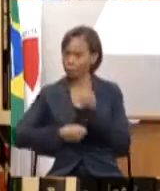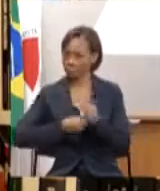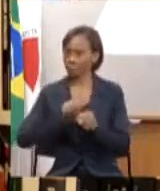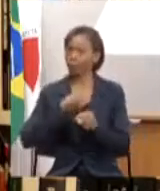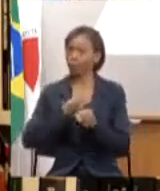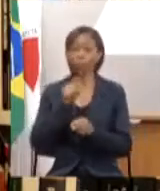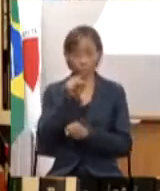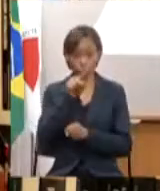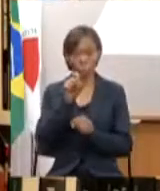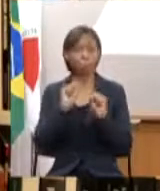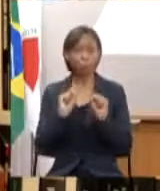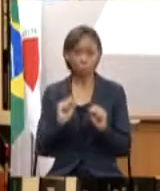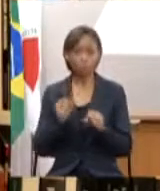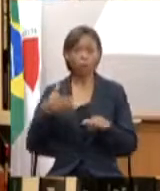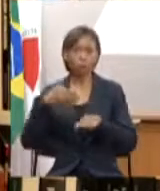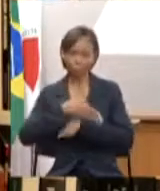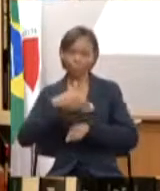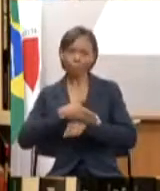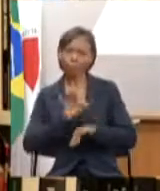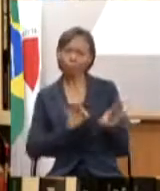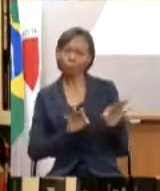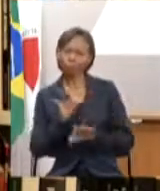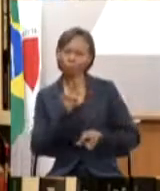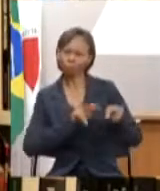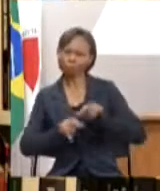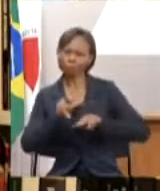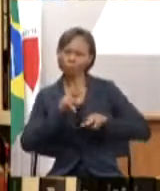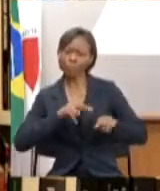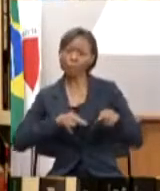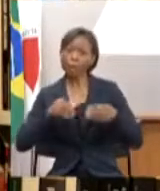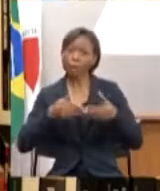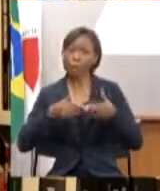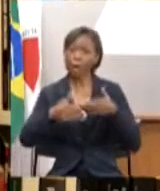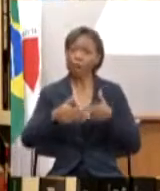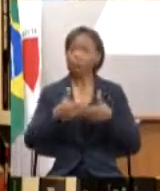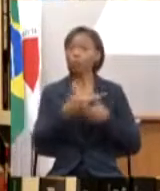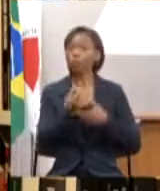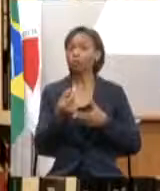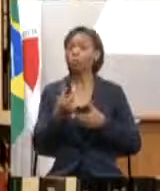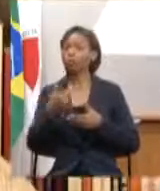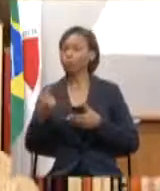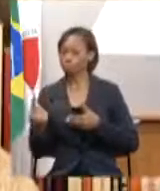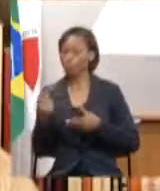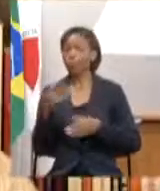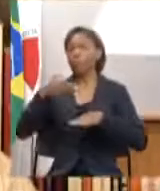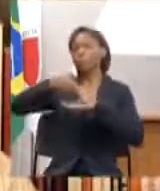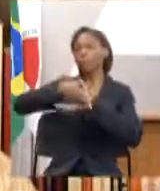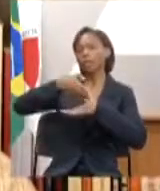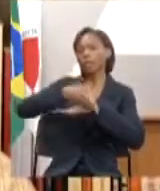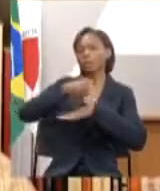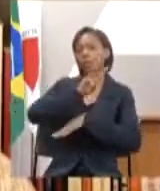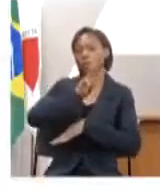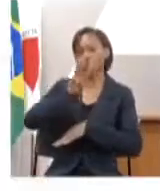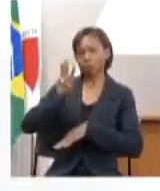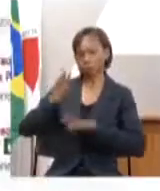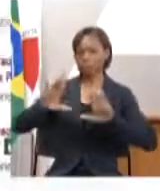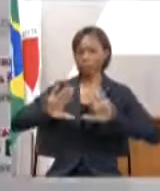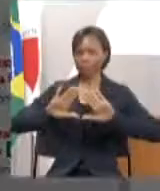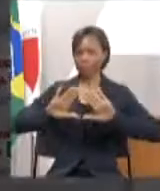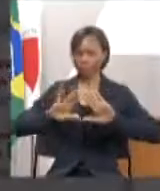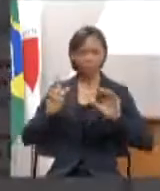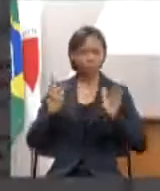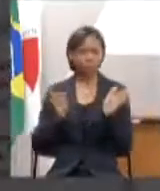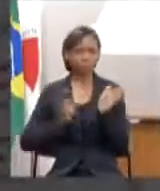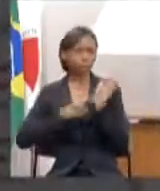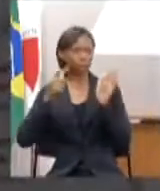revisão desse plano para 2021 por meio de uma consulta pública no portal da Assembleia. Na página inicial do site, é só clicar